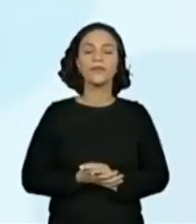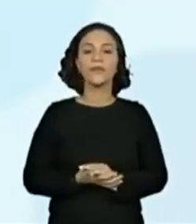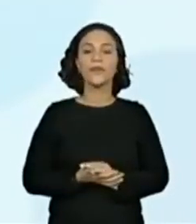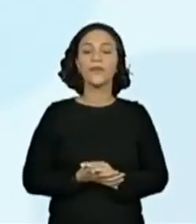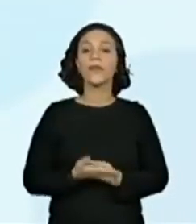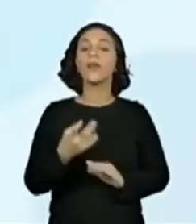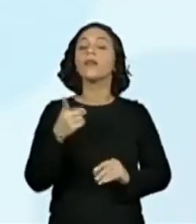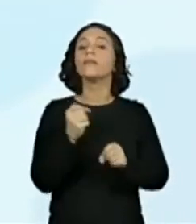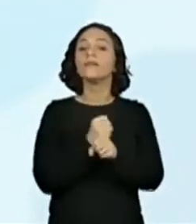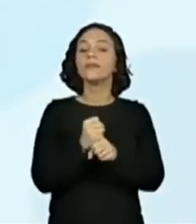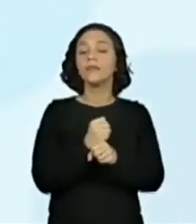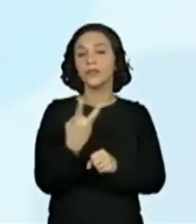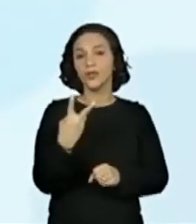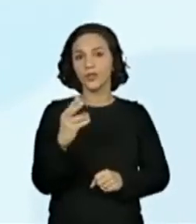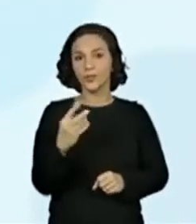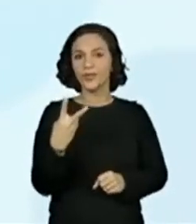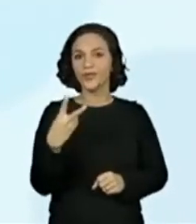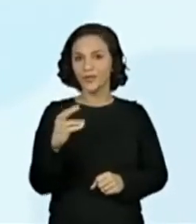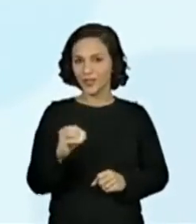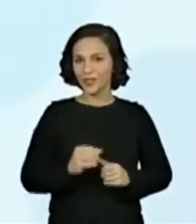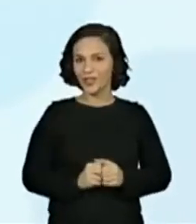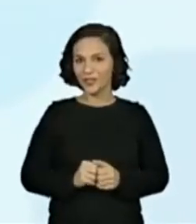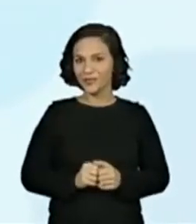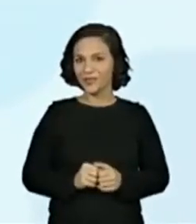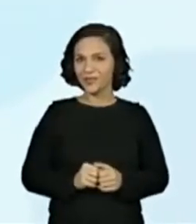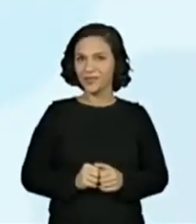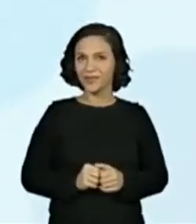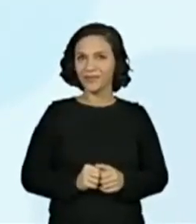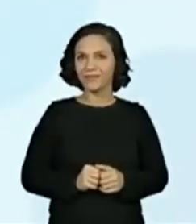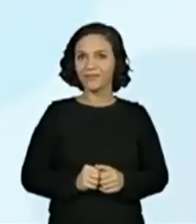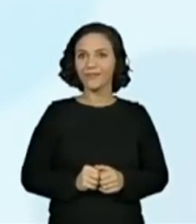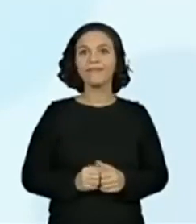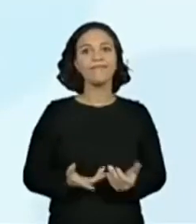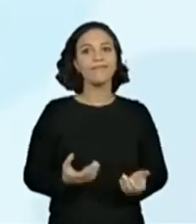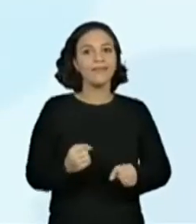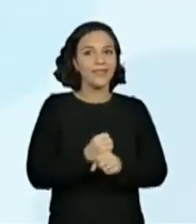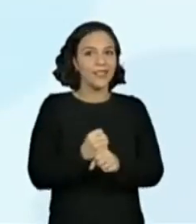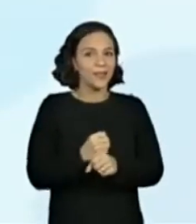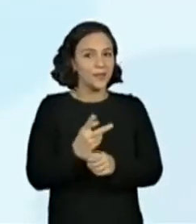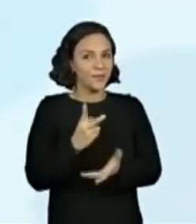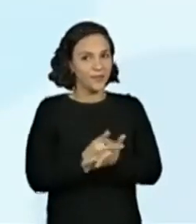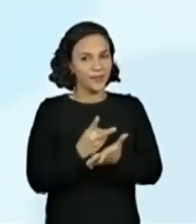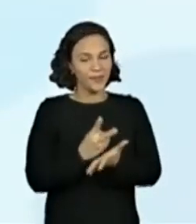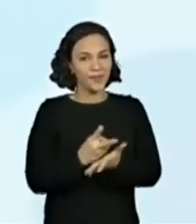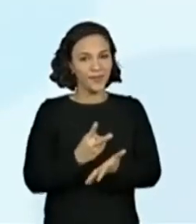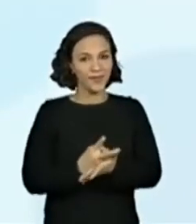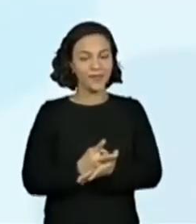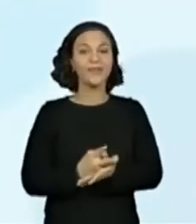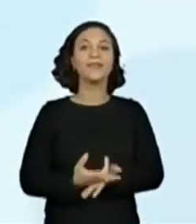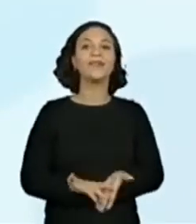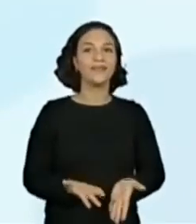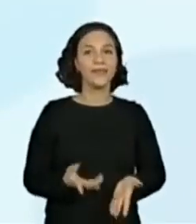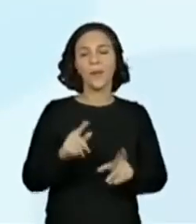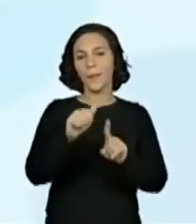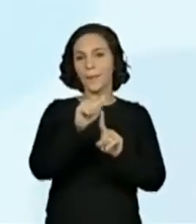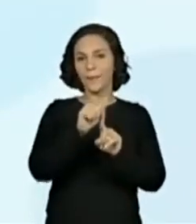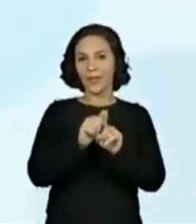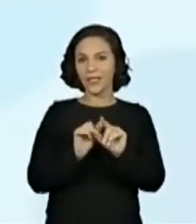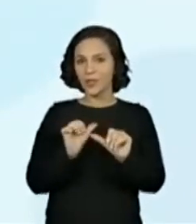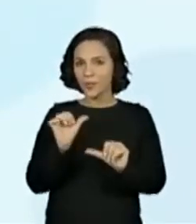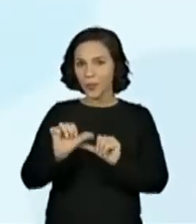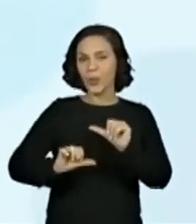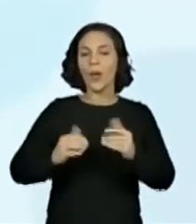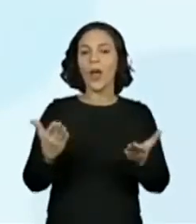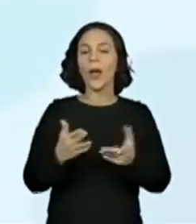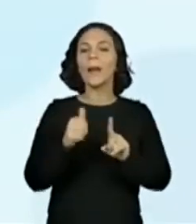De... 2020. De 2020. O ano continua. Lembrando que o mês mudou, né? Estamos aí no mês de